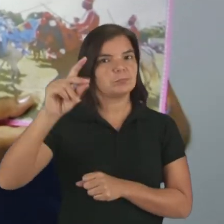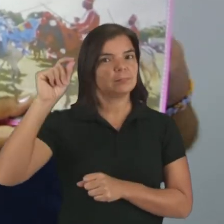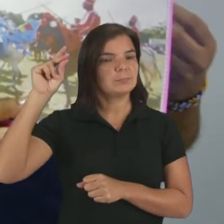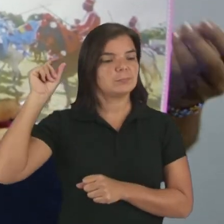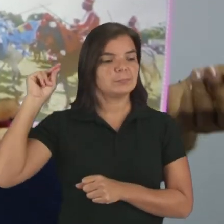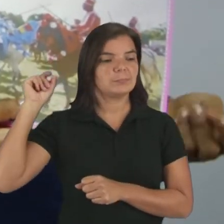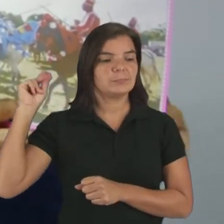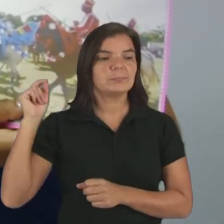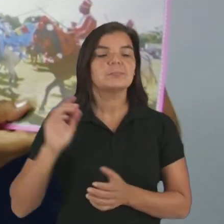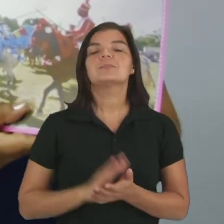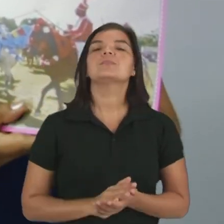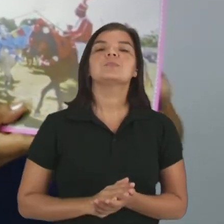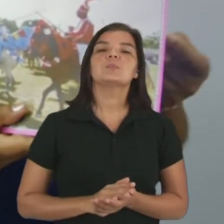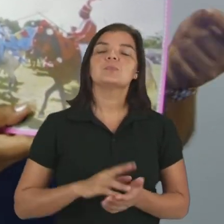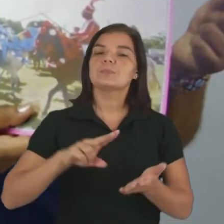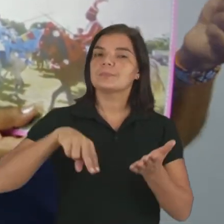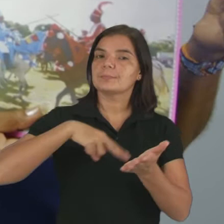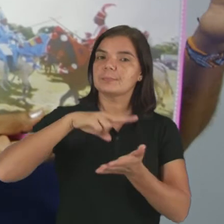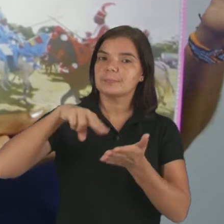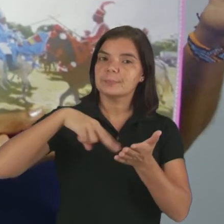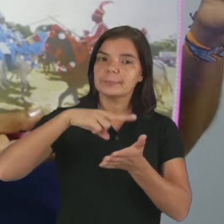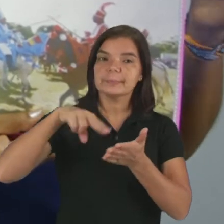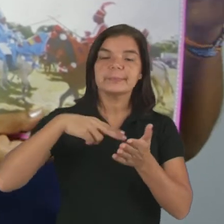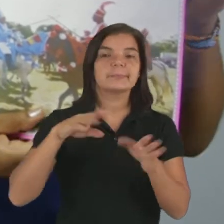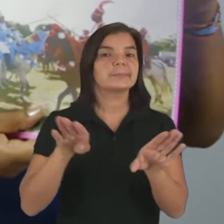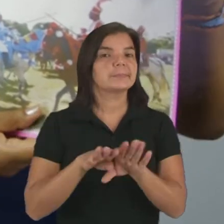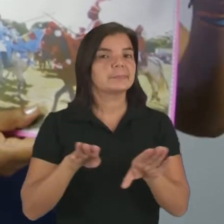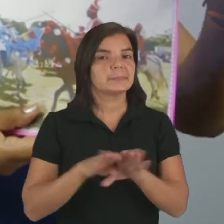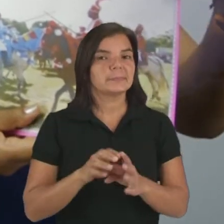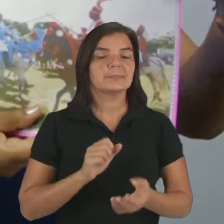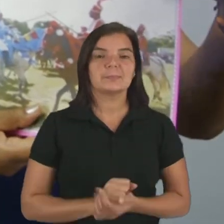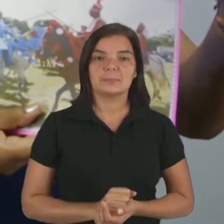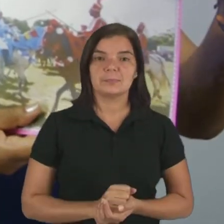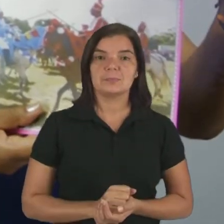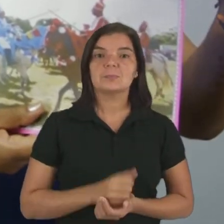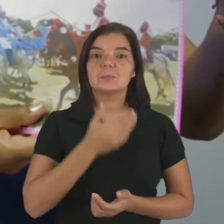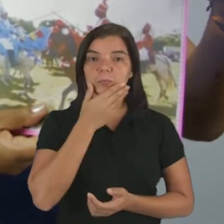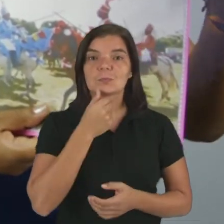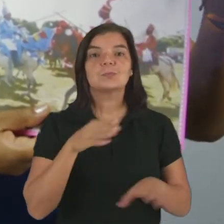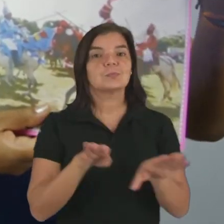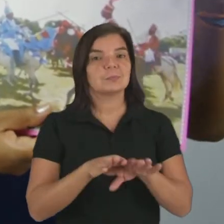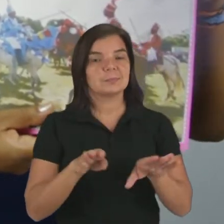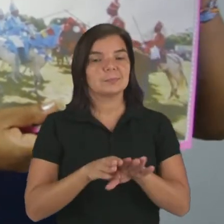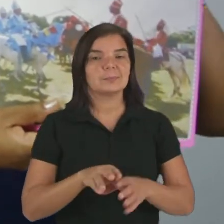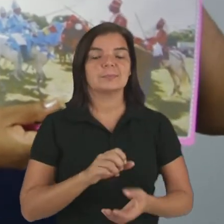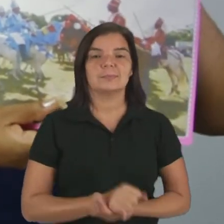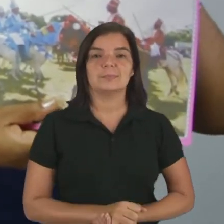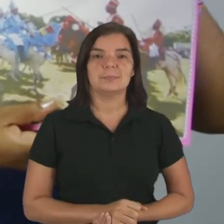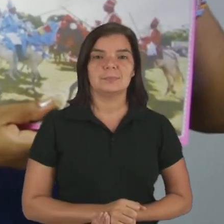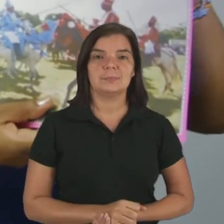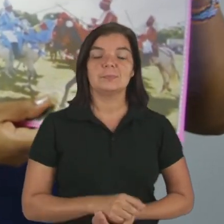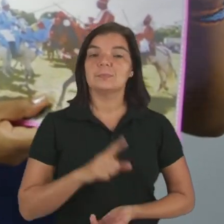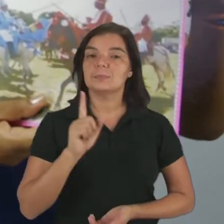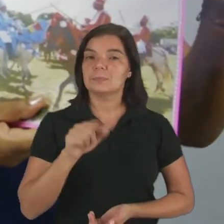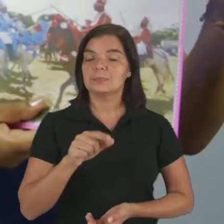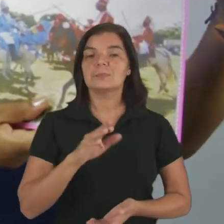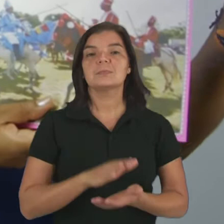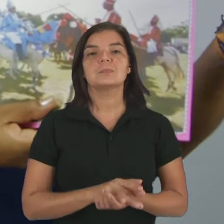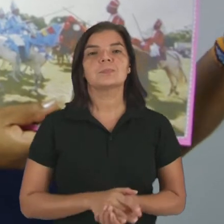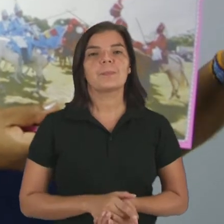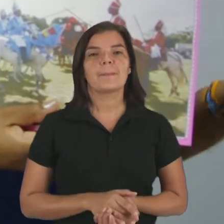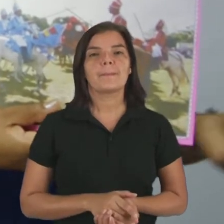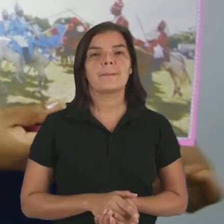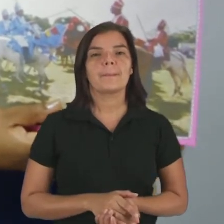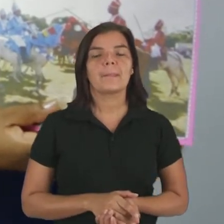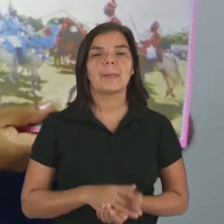essa espécie de dança, tá bom? Que os cavaleiros faziam, certo? Era uma forma